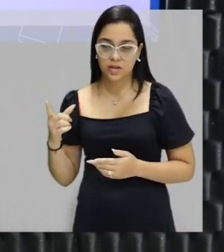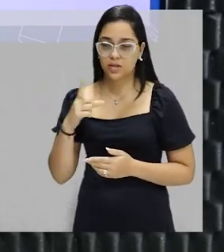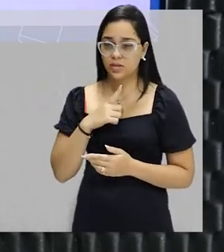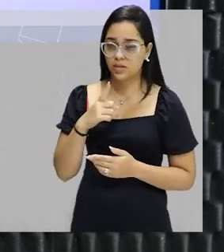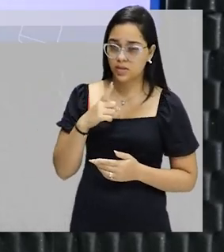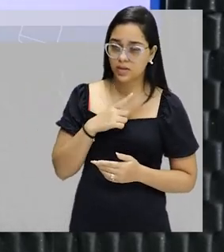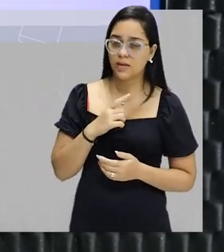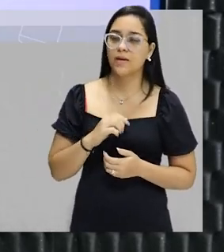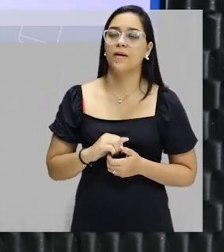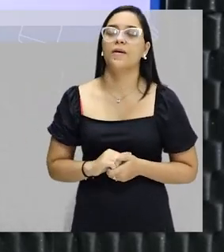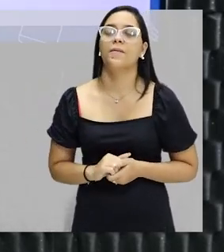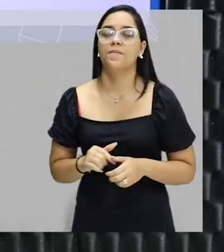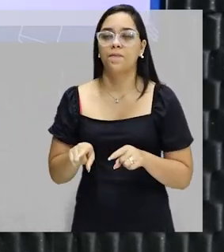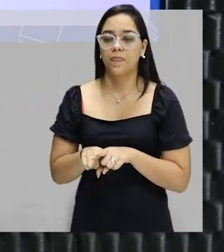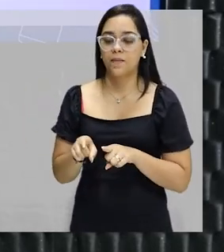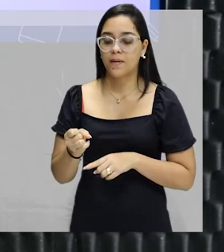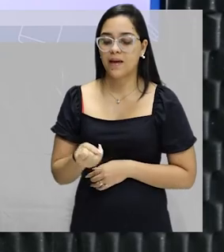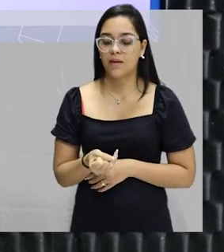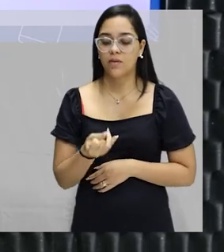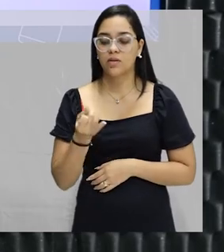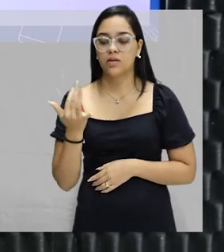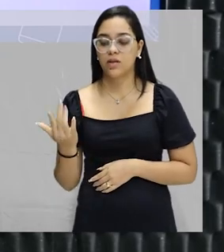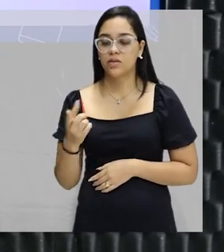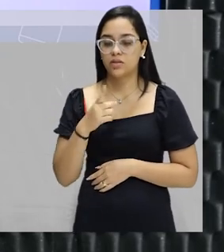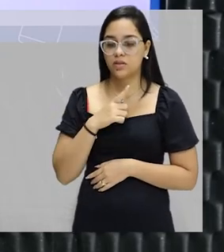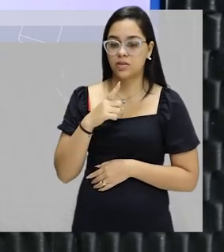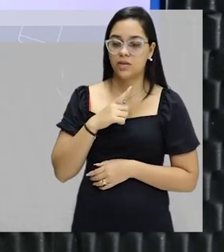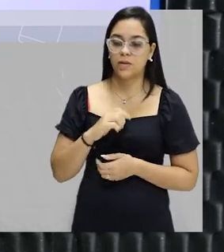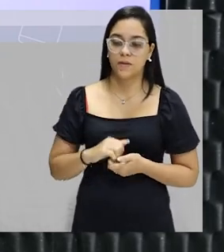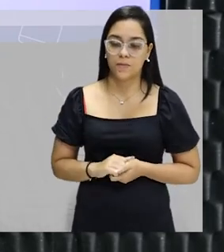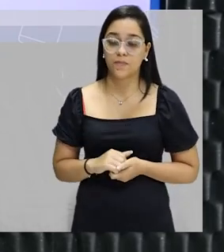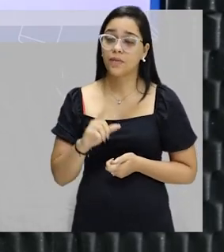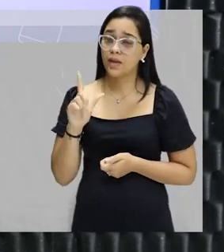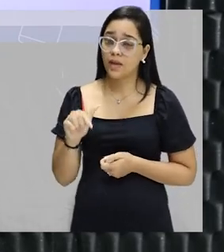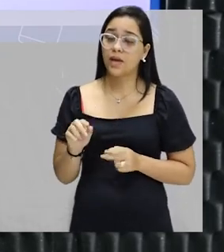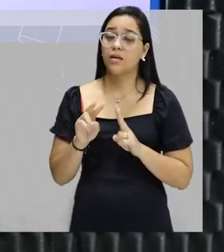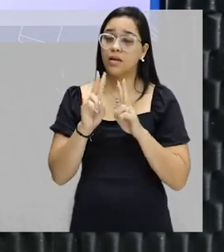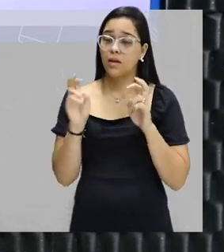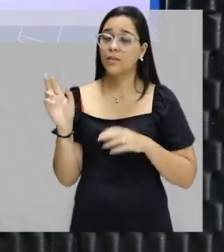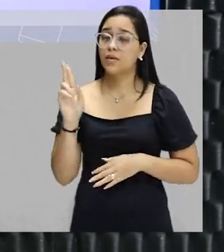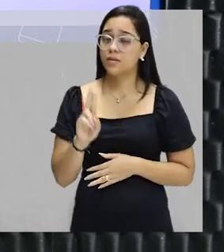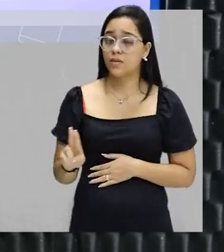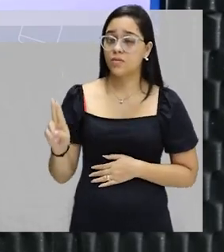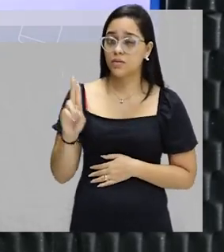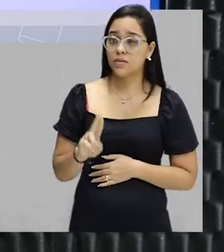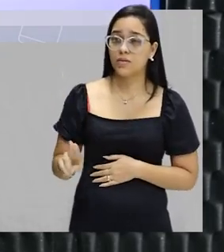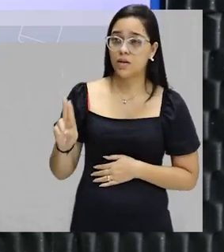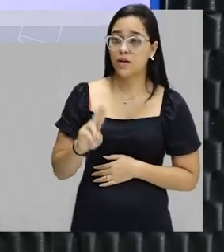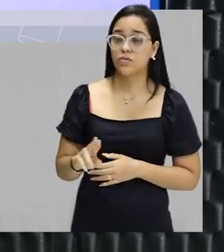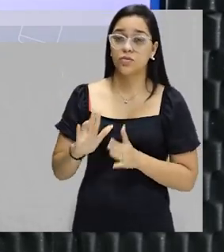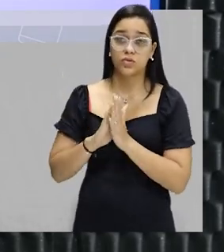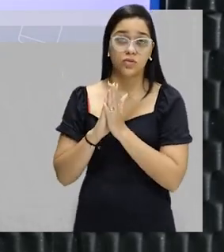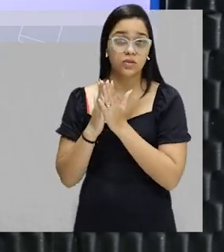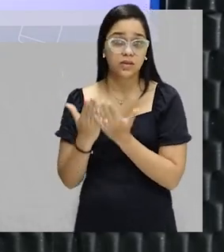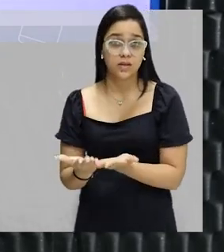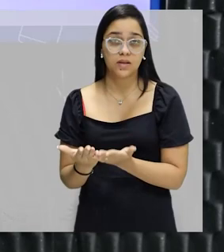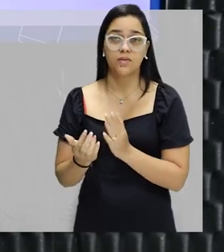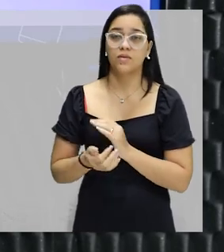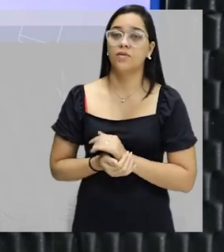concentração em quantidade de matéria. São termos que são utilizados nos livros.